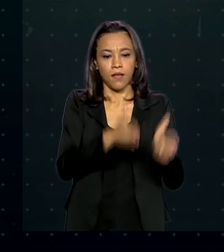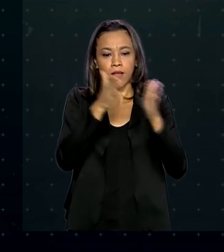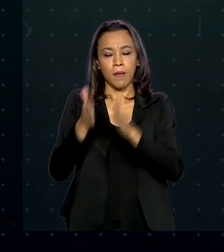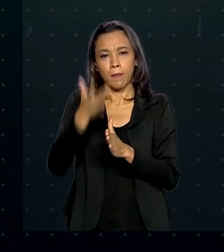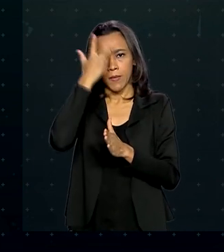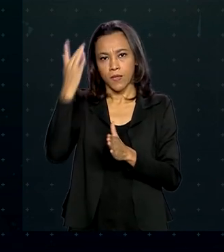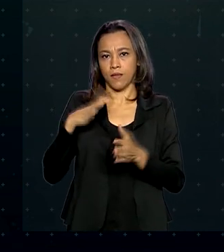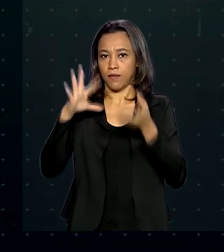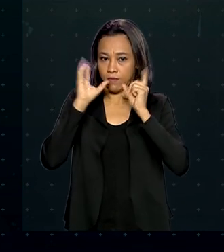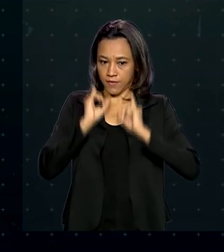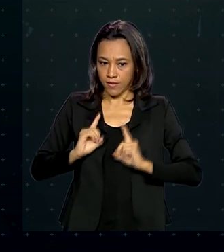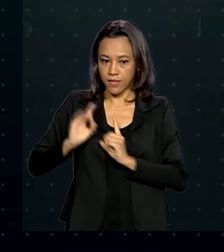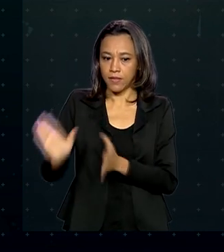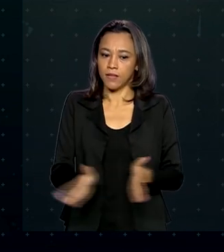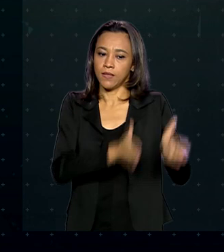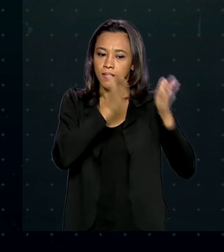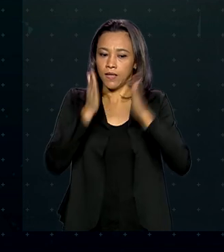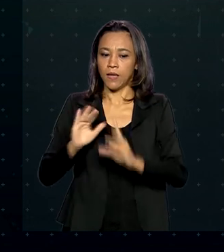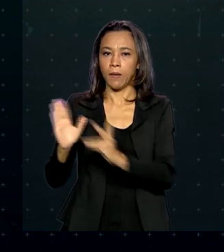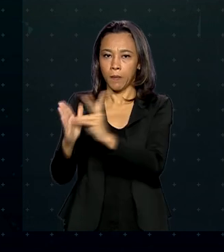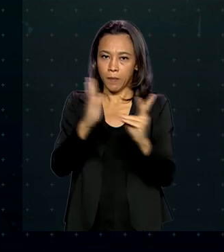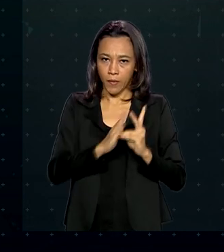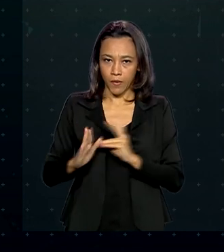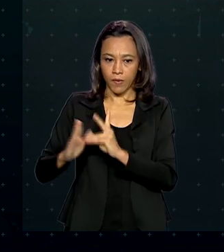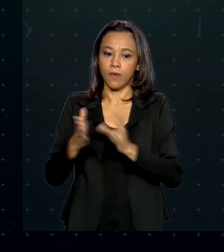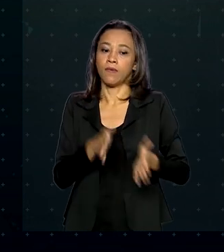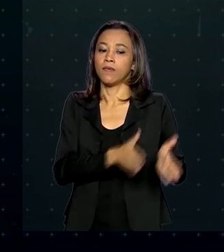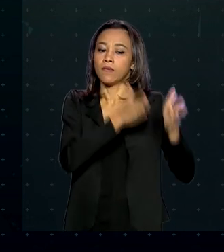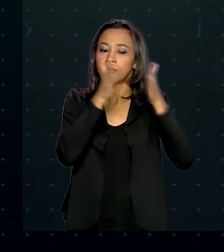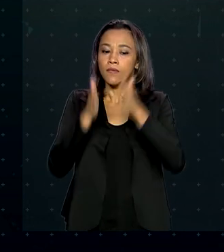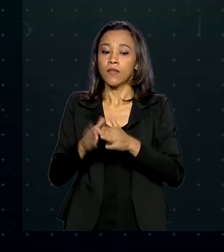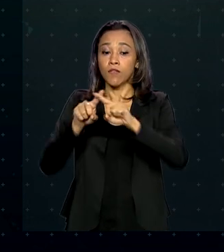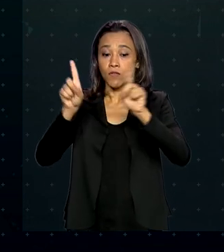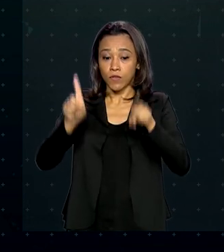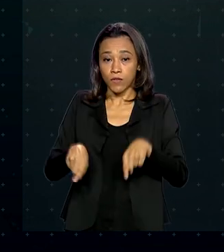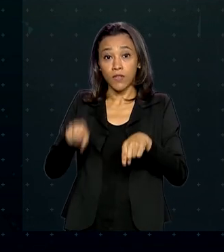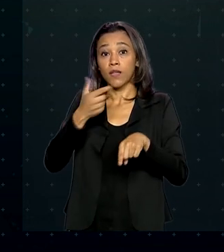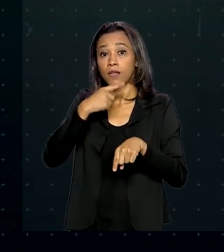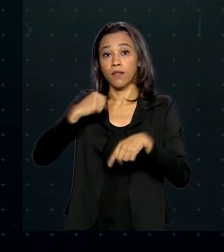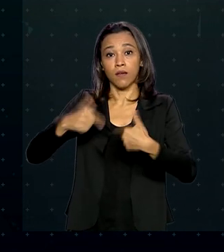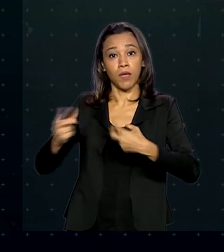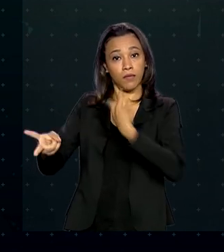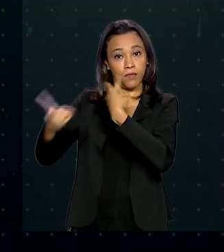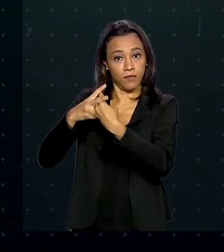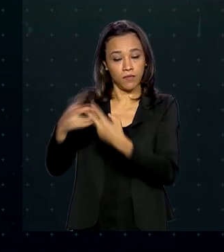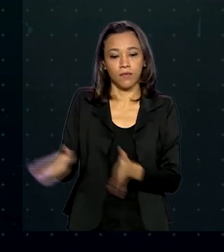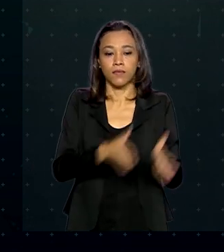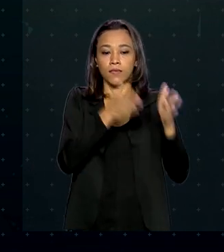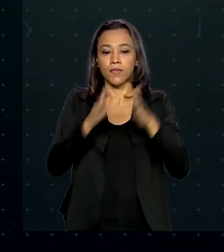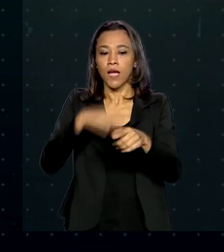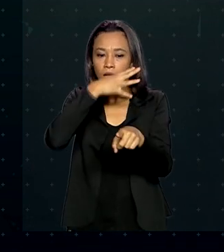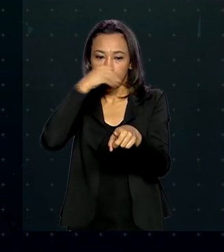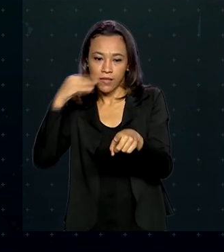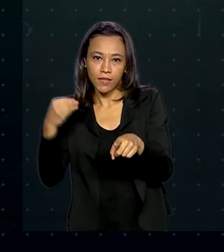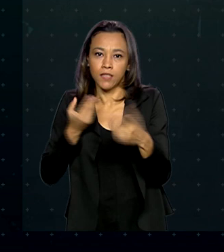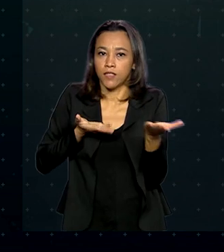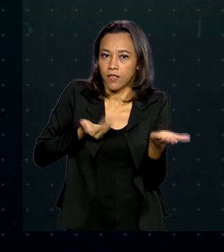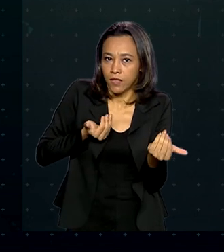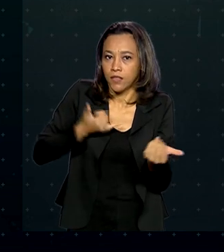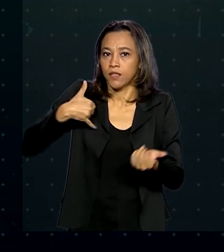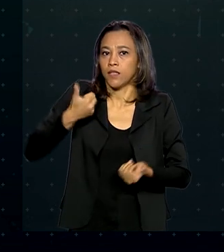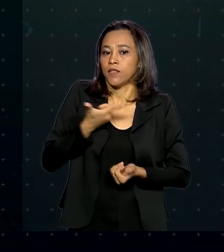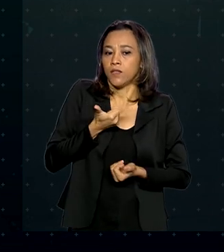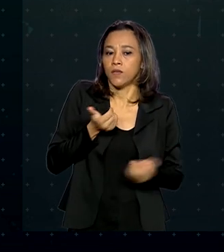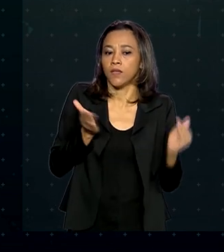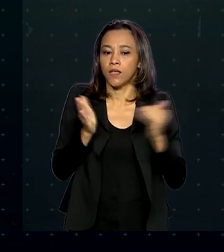com deficiência, povos indígenas, funcionários do sistema prisional, adolescentes e jovens de